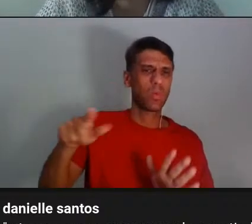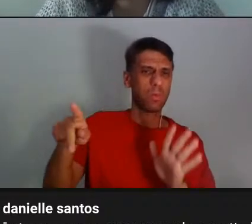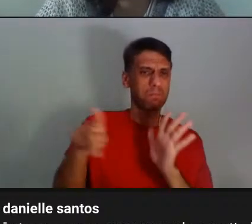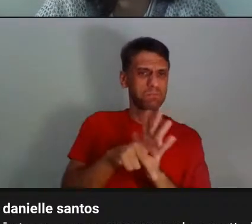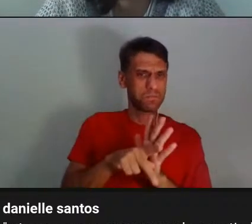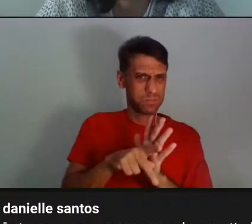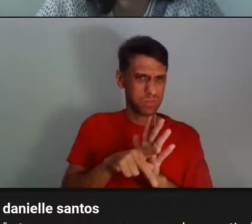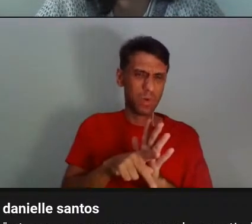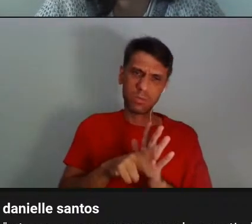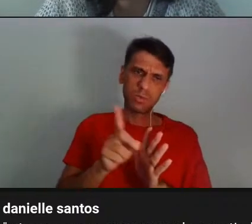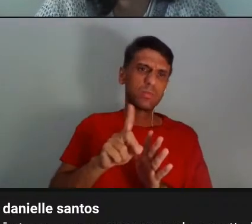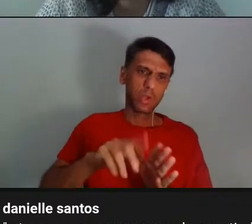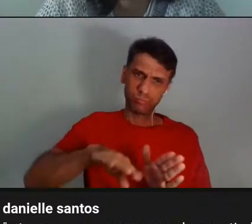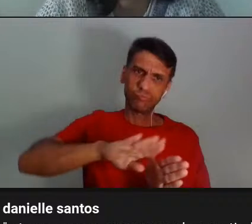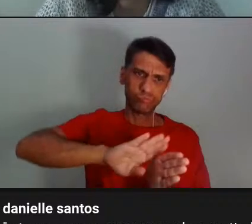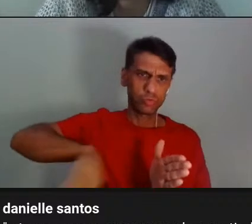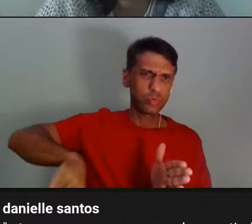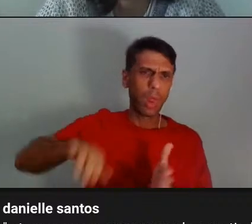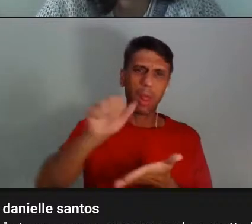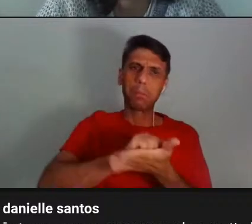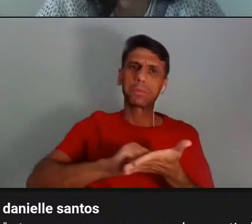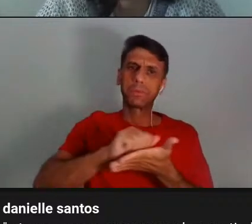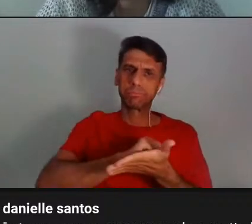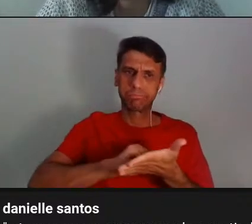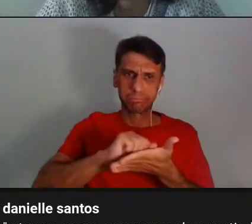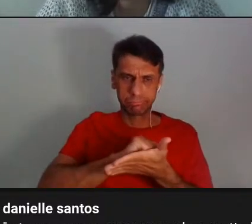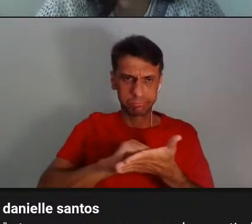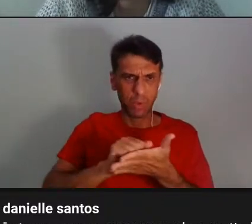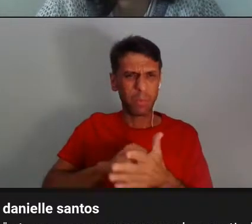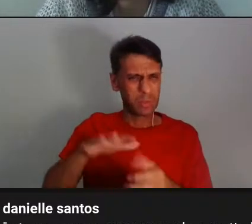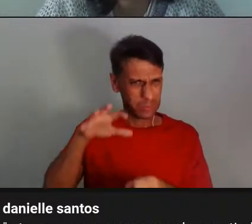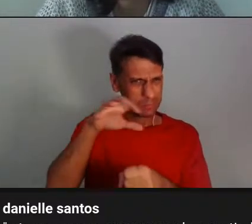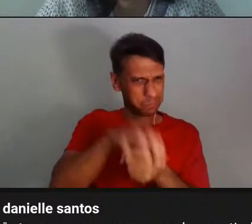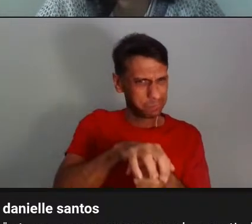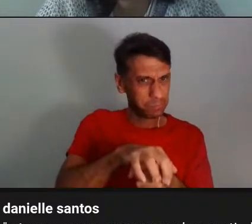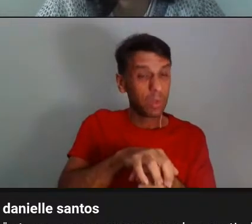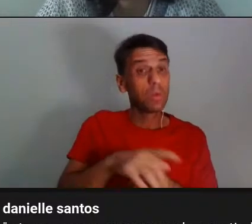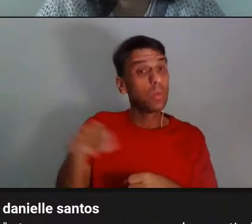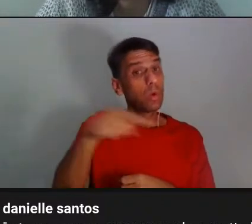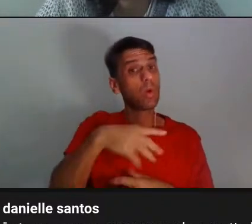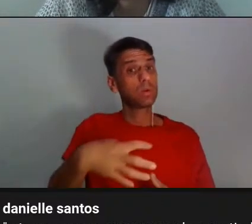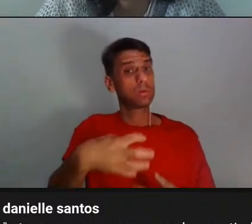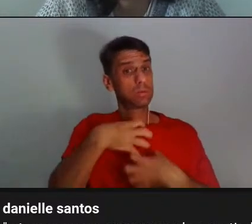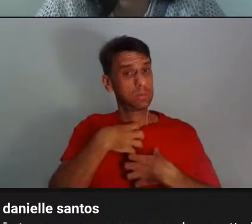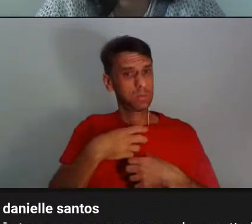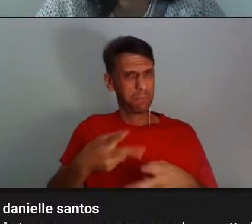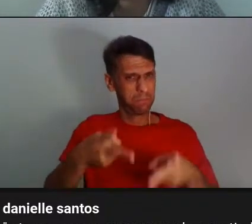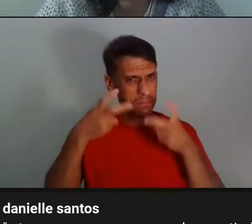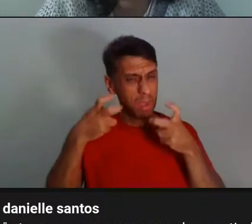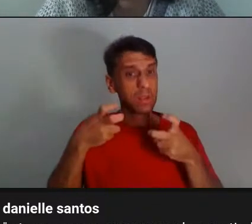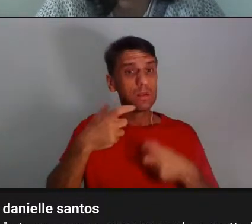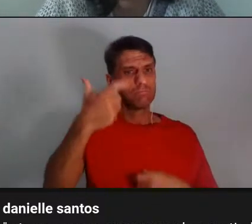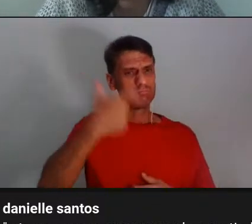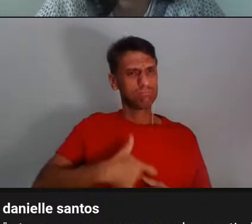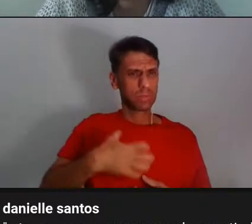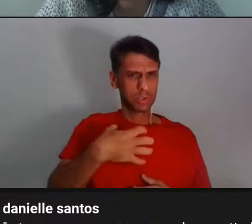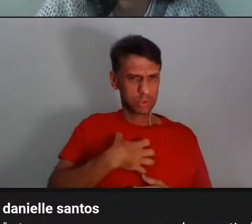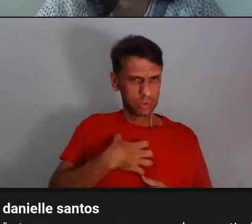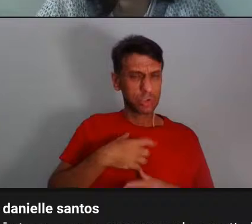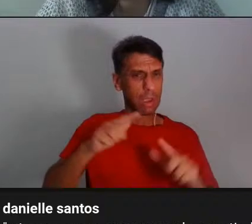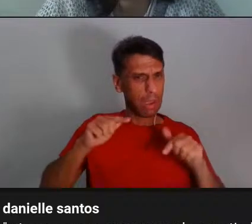tiraram. Mas a nossa forma de perceber o mundo, de sentir, de pensar, de agir, ainda